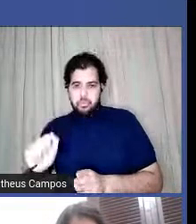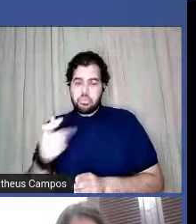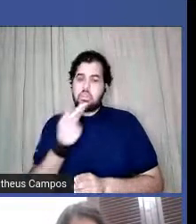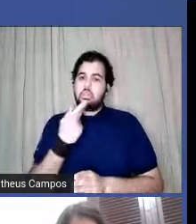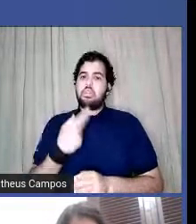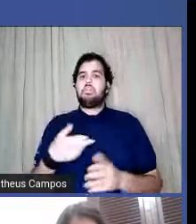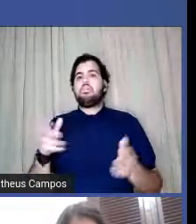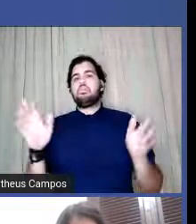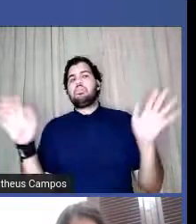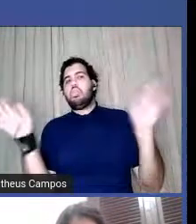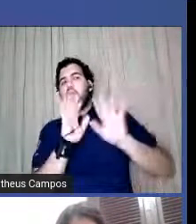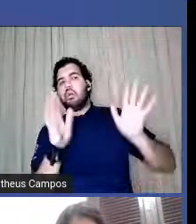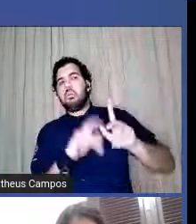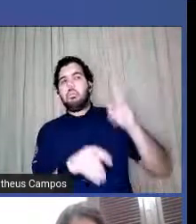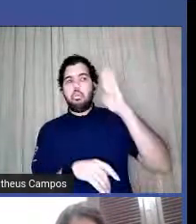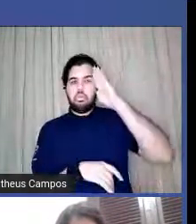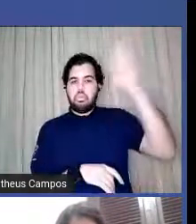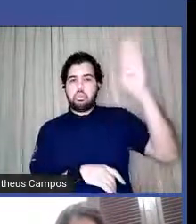patrão